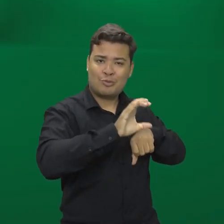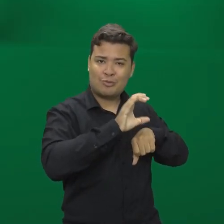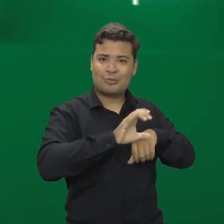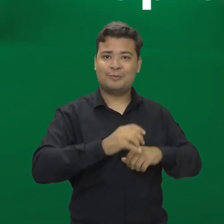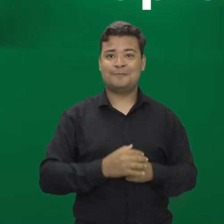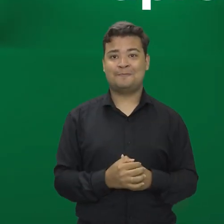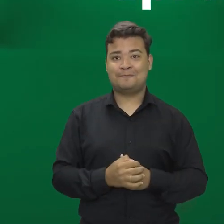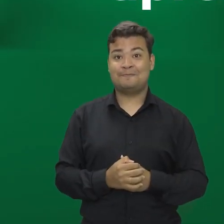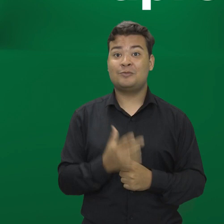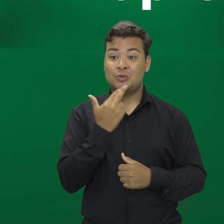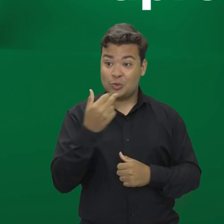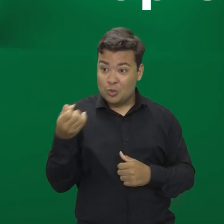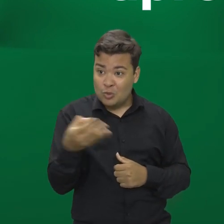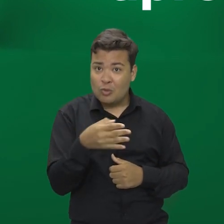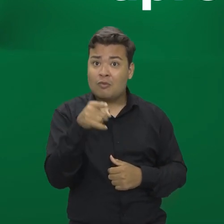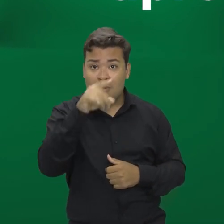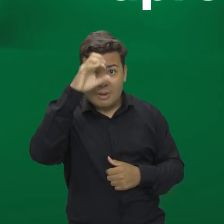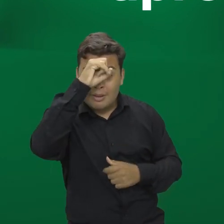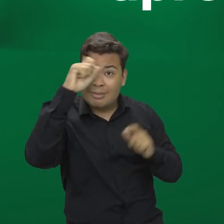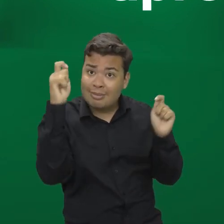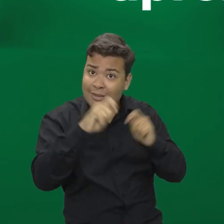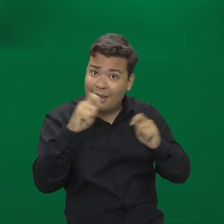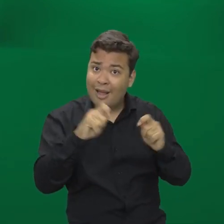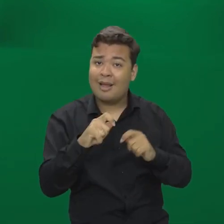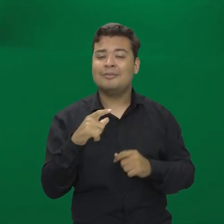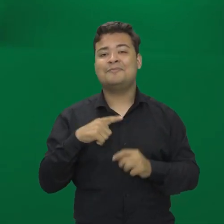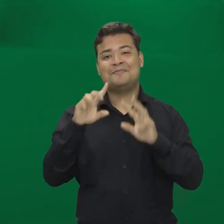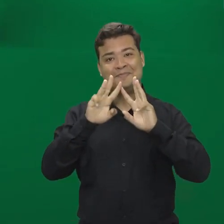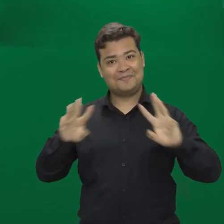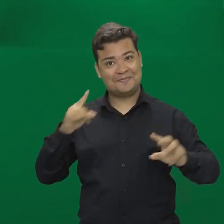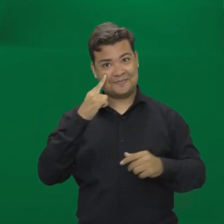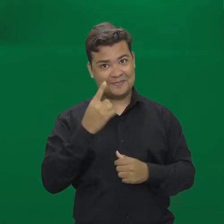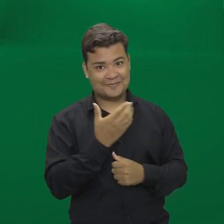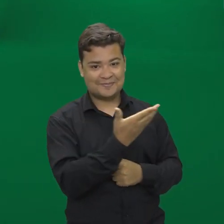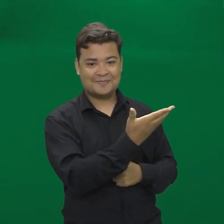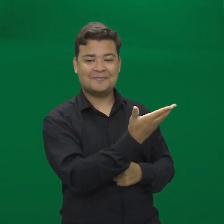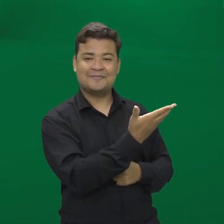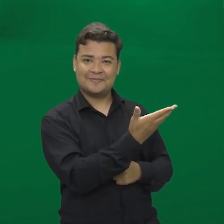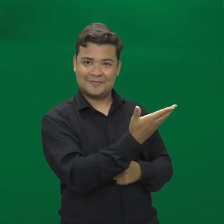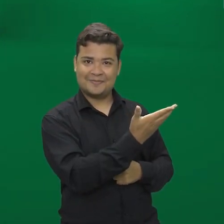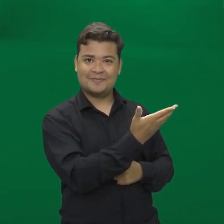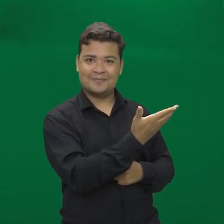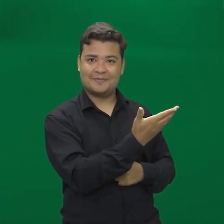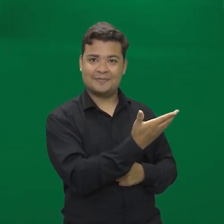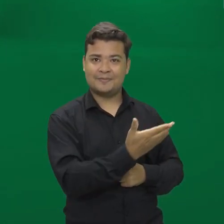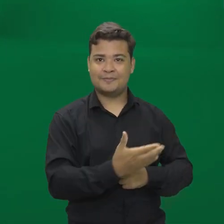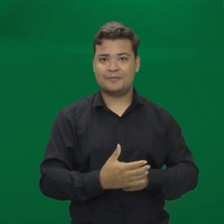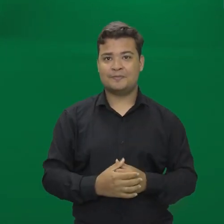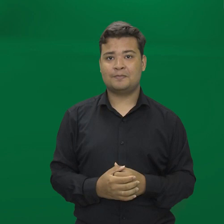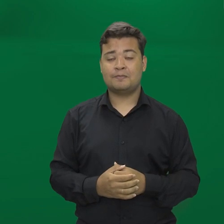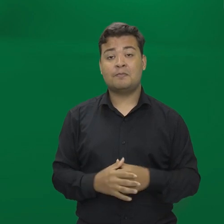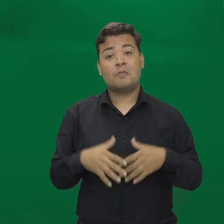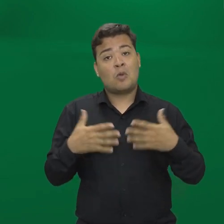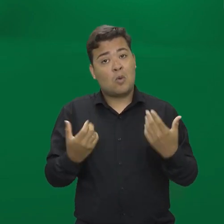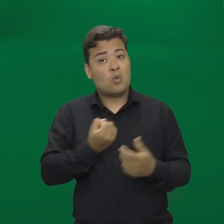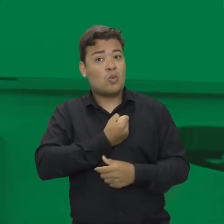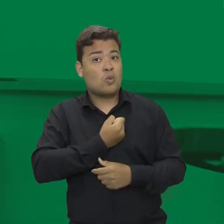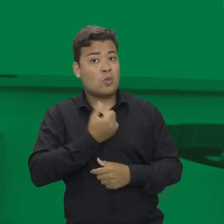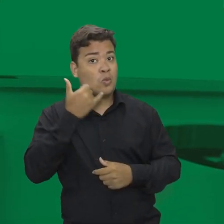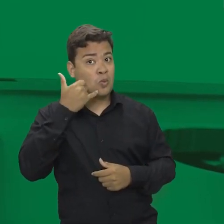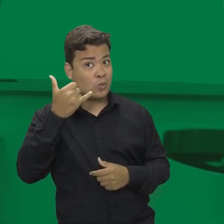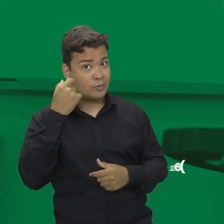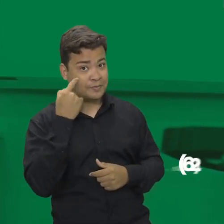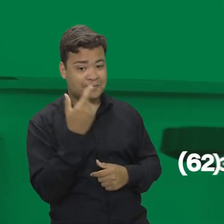Você também pode aprender uma nova língua. Acesse cl.letras.ufg.br ou